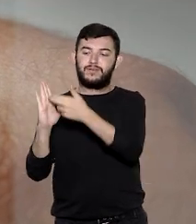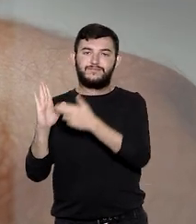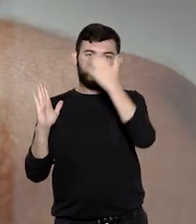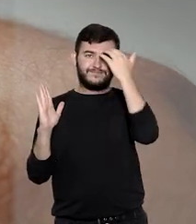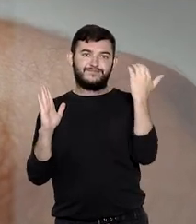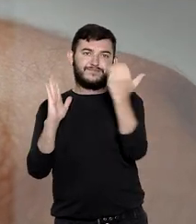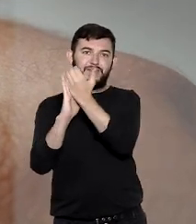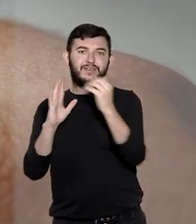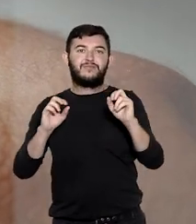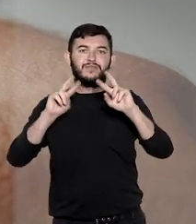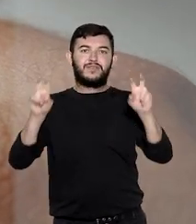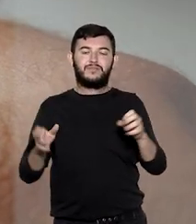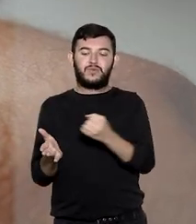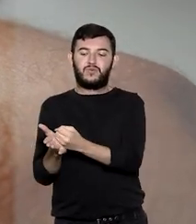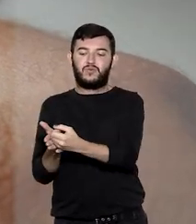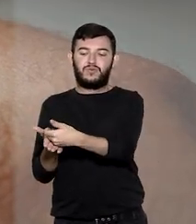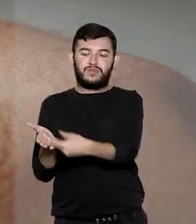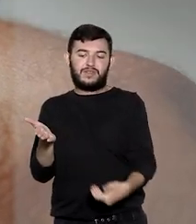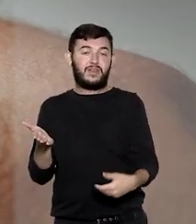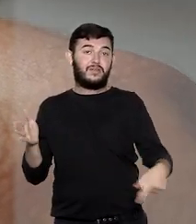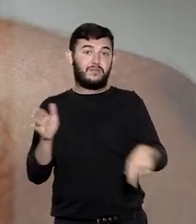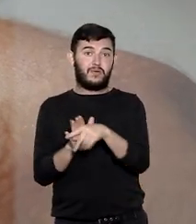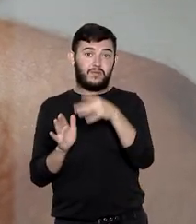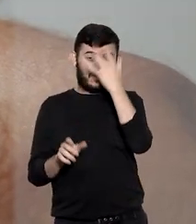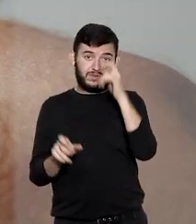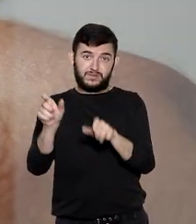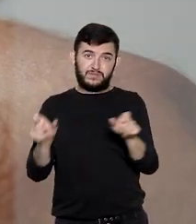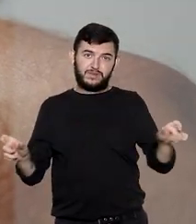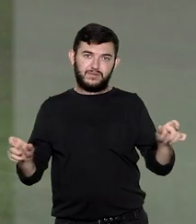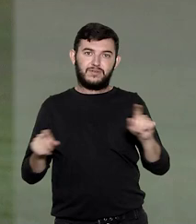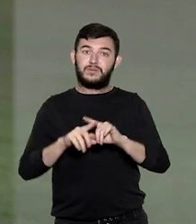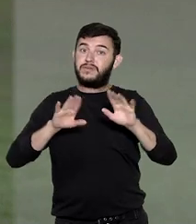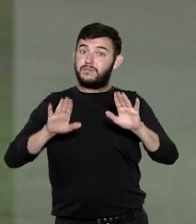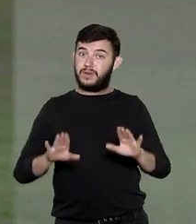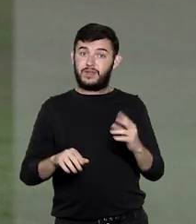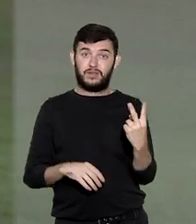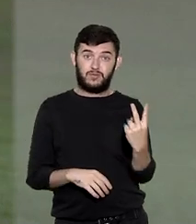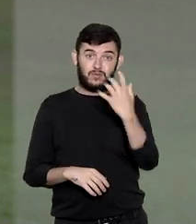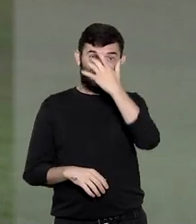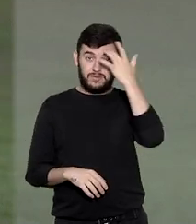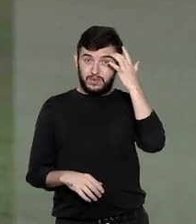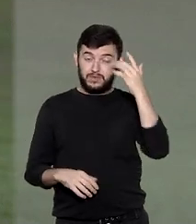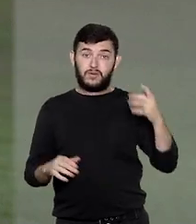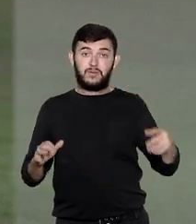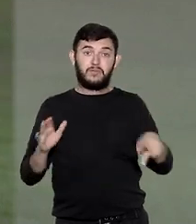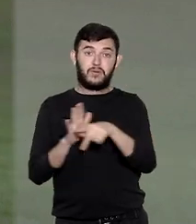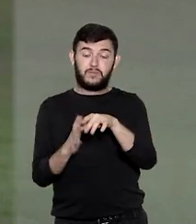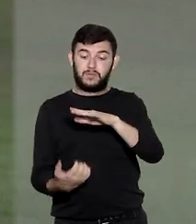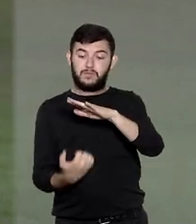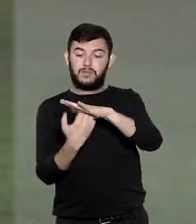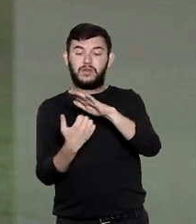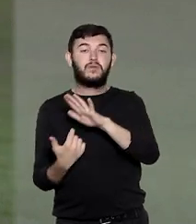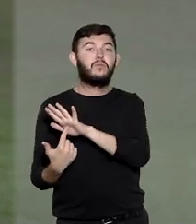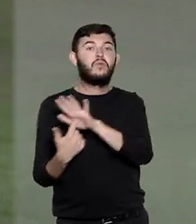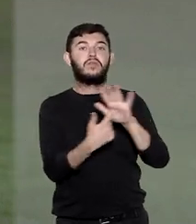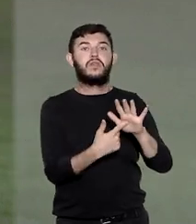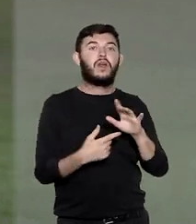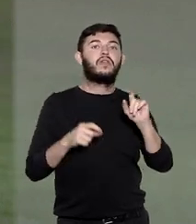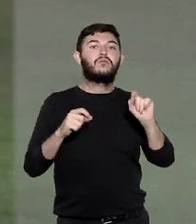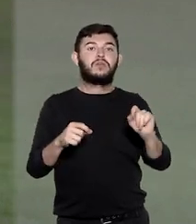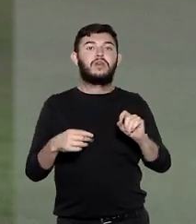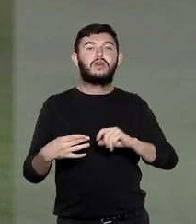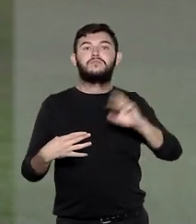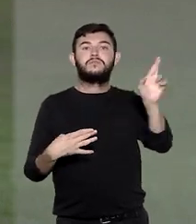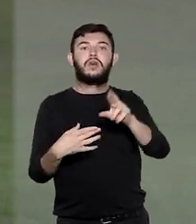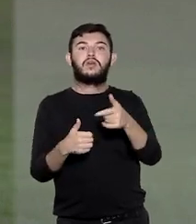regras dessa espécie contratual aplicáveis aos particulares. No caso, dois clientes da faturizadora apresentaram